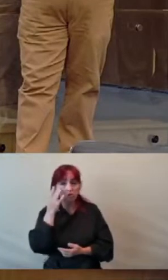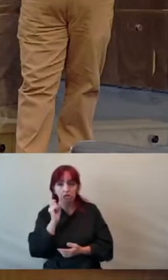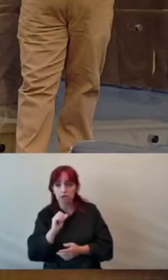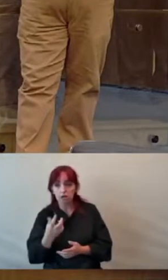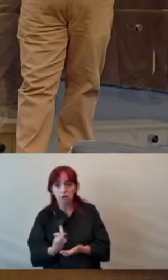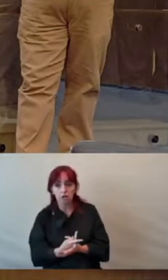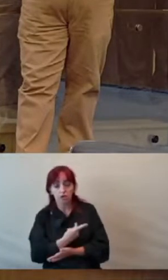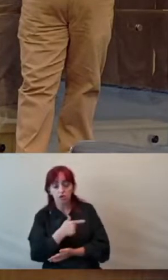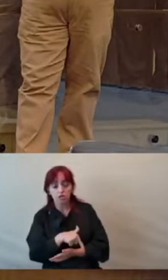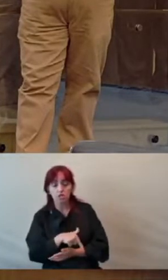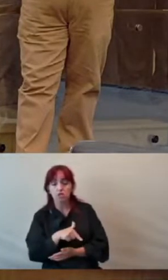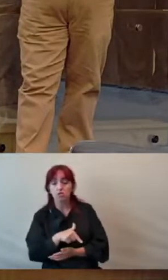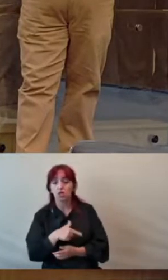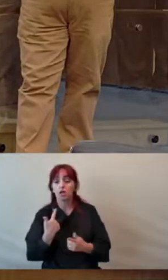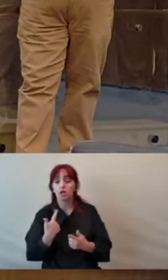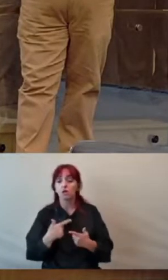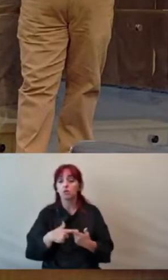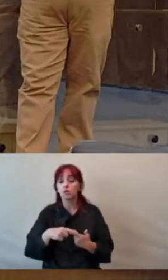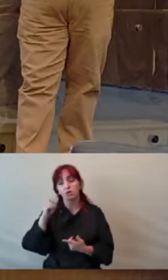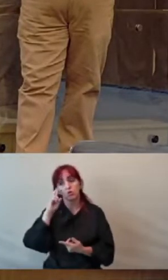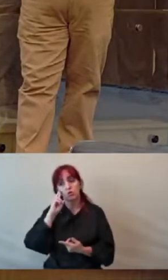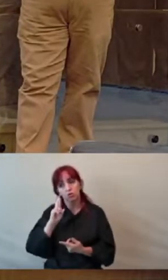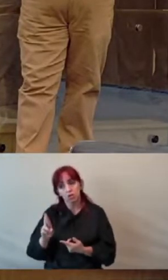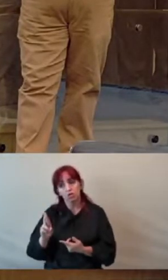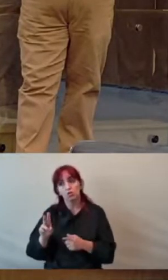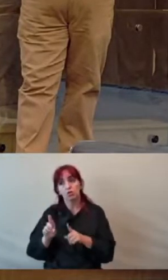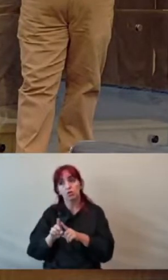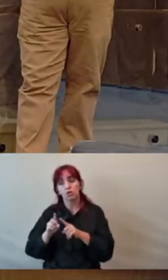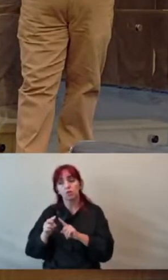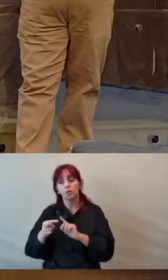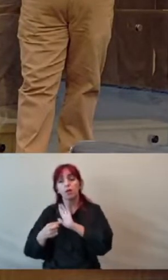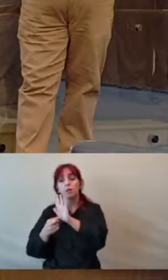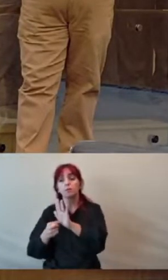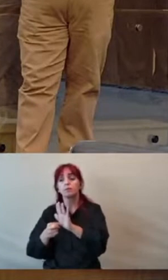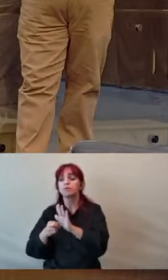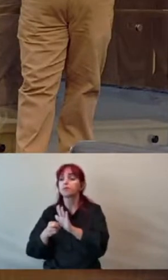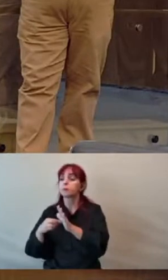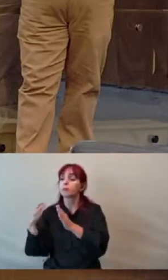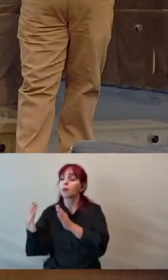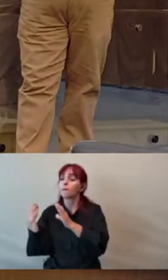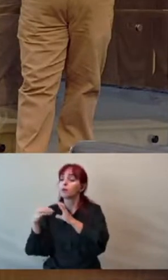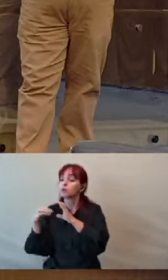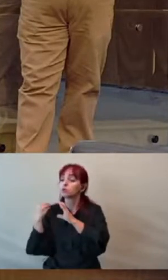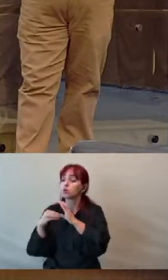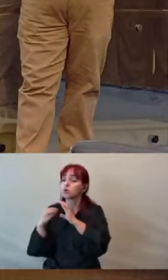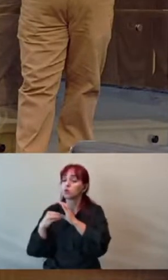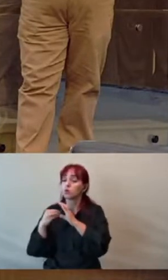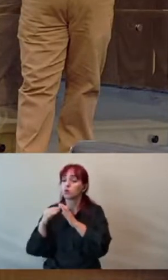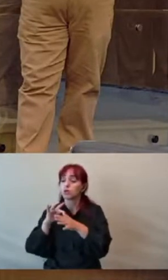acontecendo, porque o senhor, inclusive, postou na sua rede social esse histórico. Por favor.